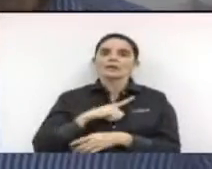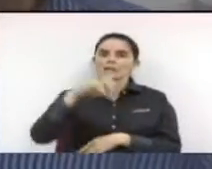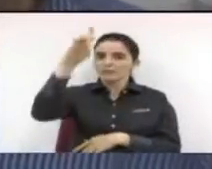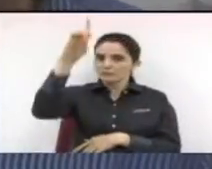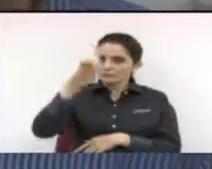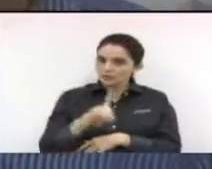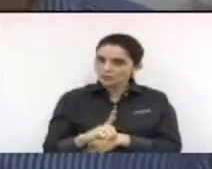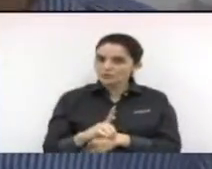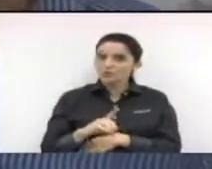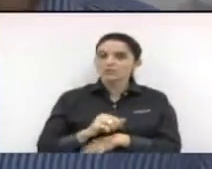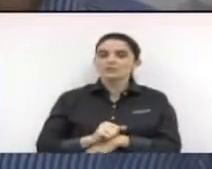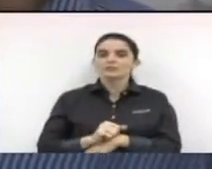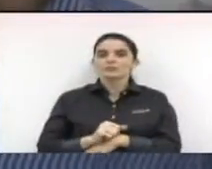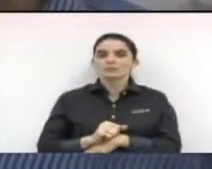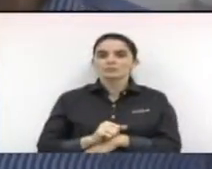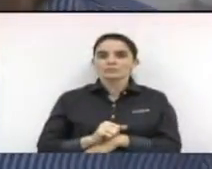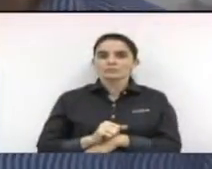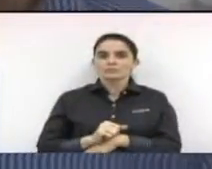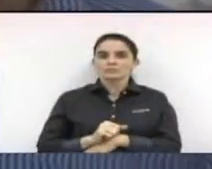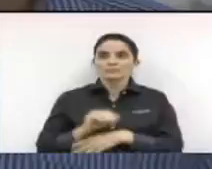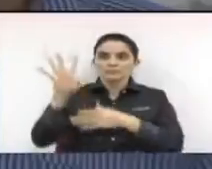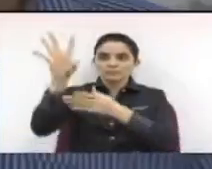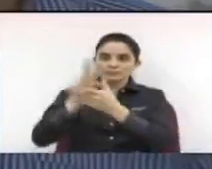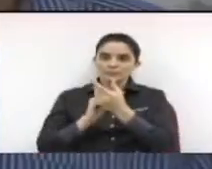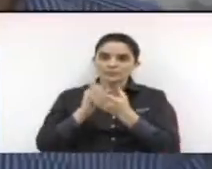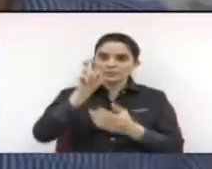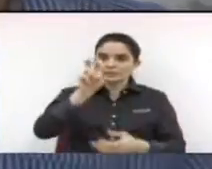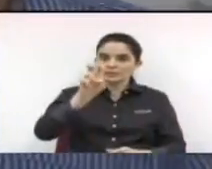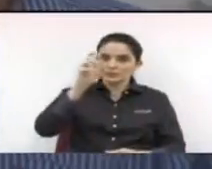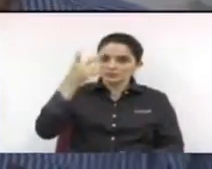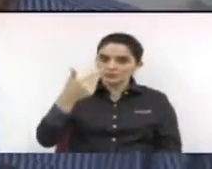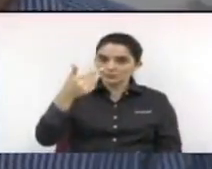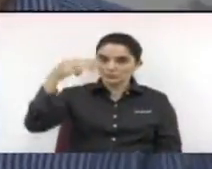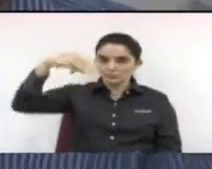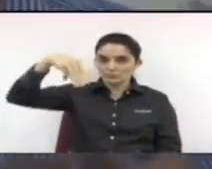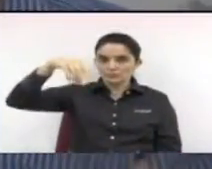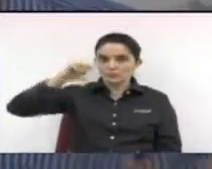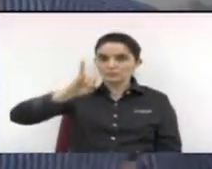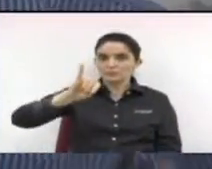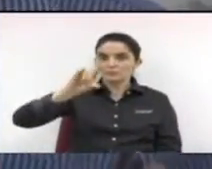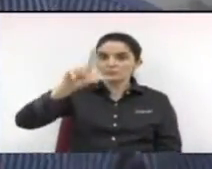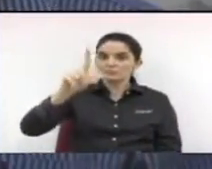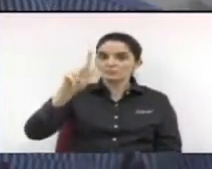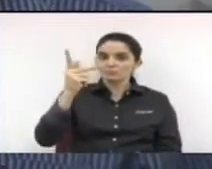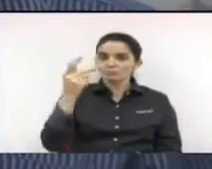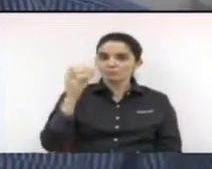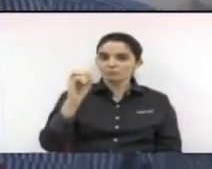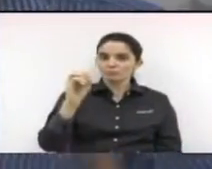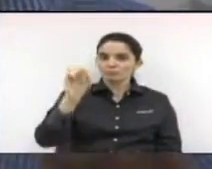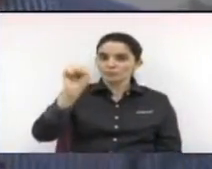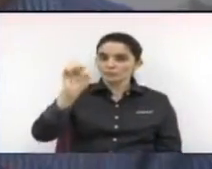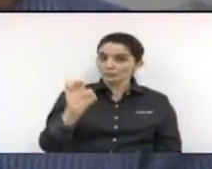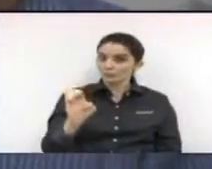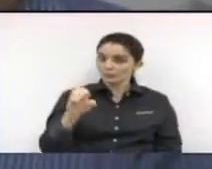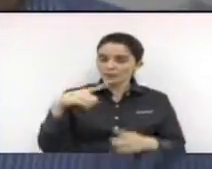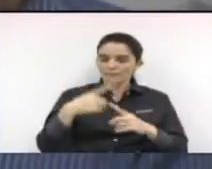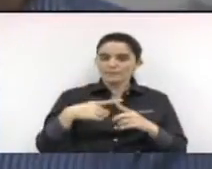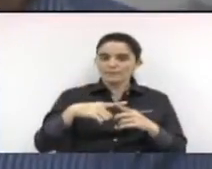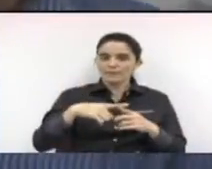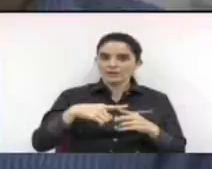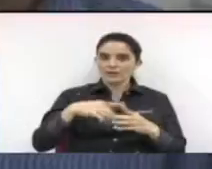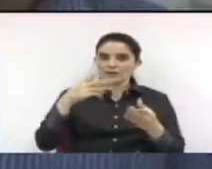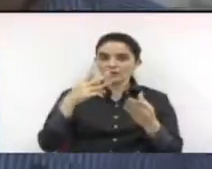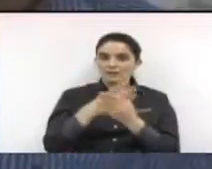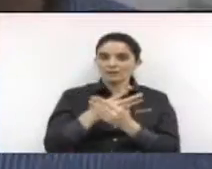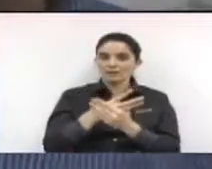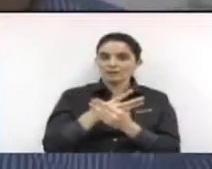as despesas, de empenhar 52 bilhões em razão do tamanho do município de Limeira, do tamanho